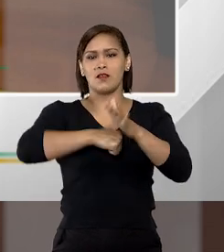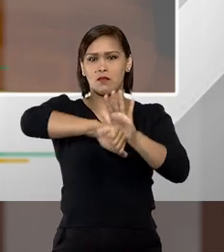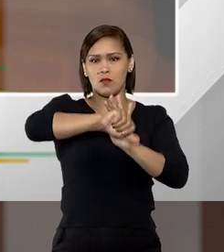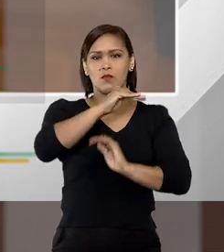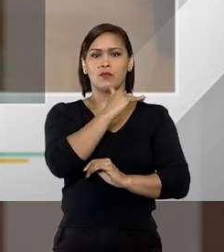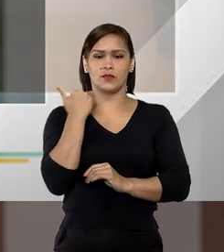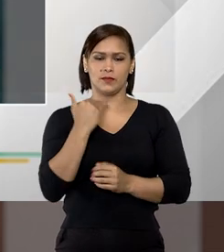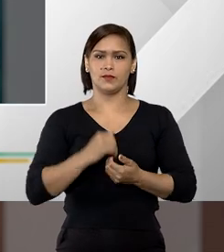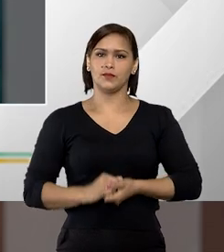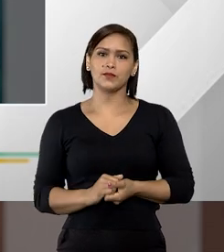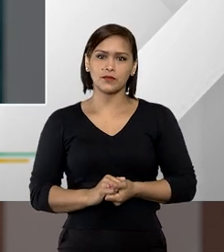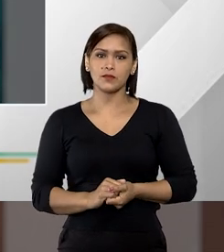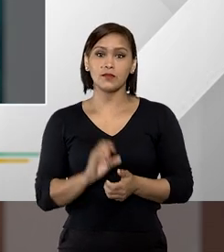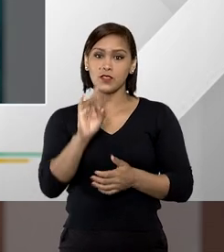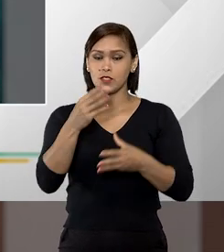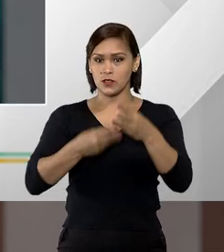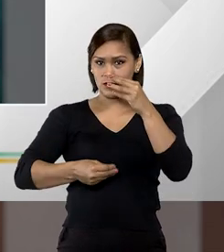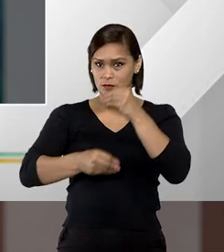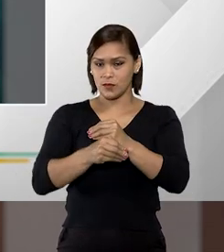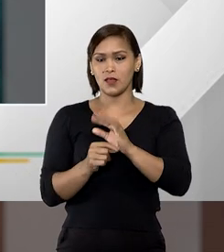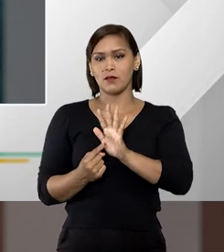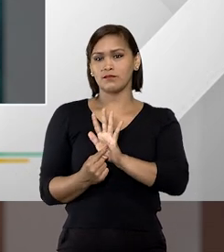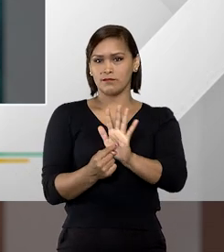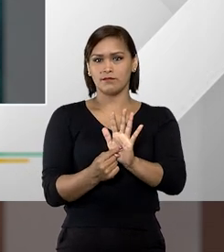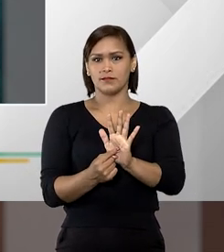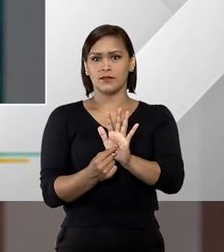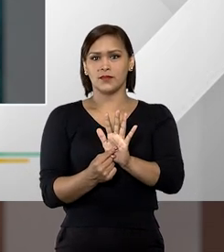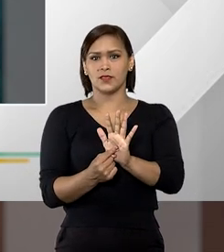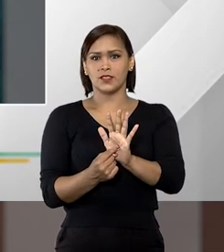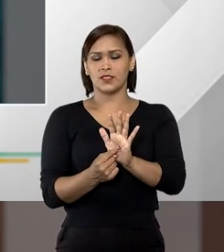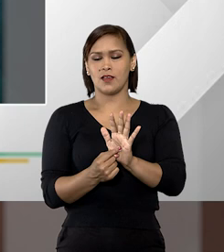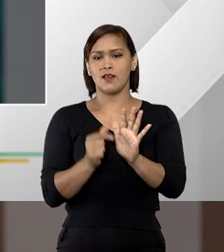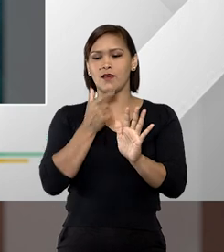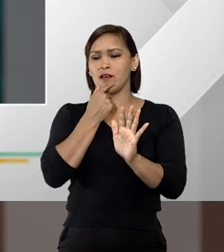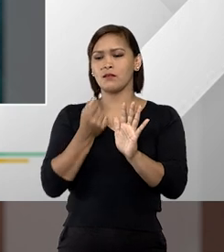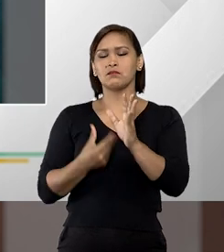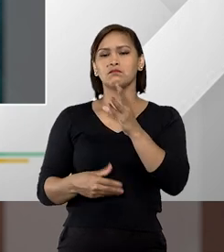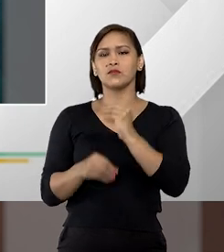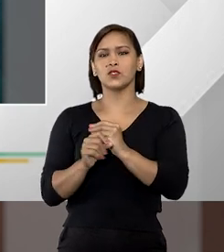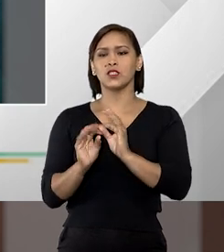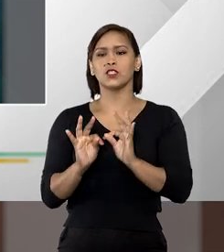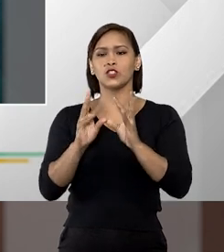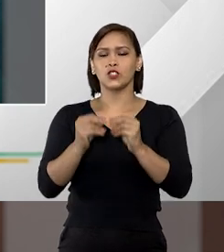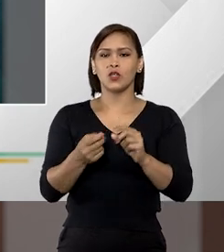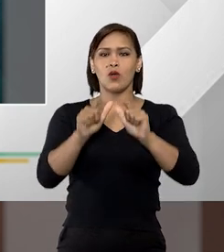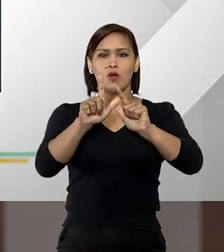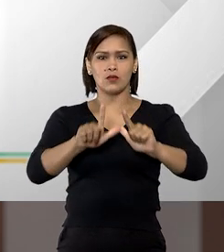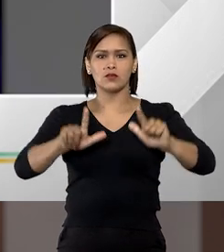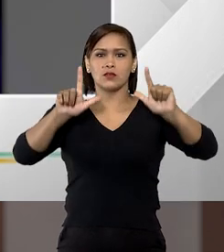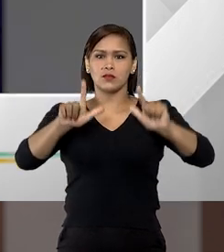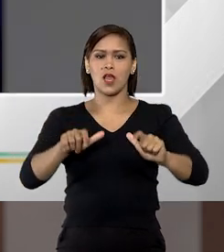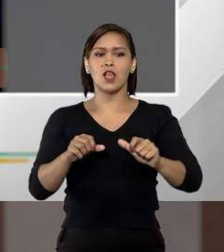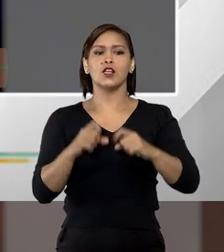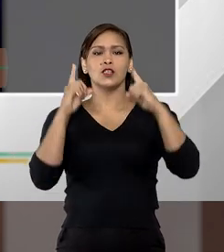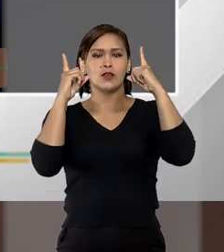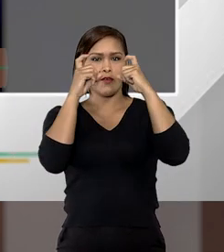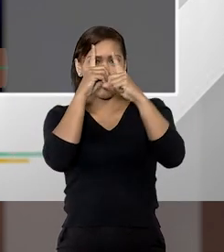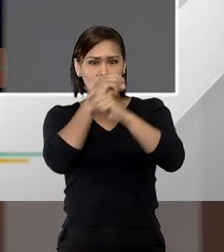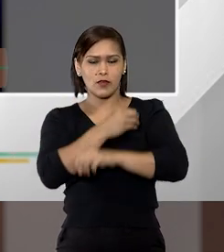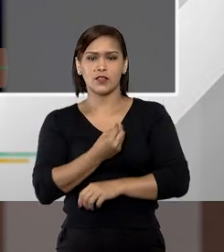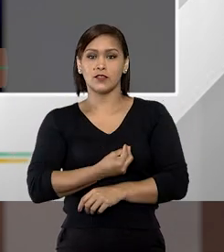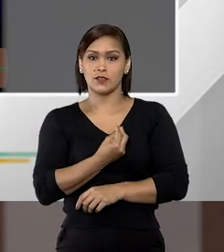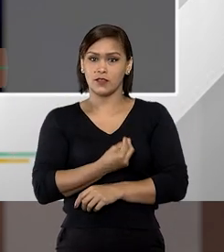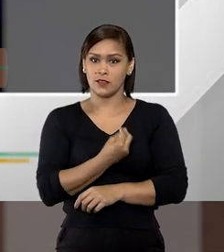qualificado. só complementar para mostrar que apesar de todo esse quadro caótico ainda que a gente